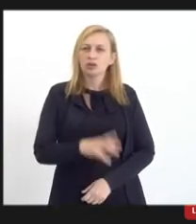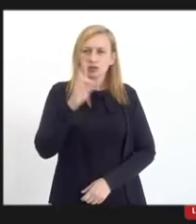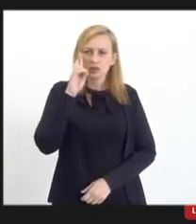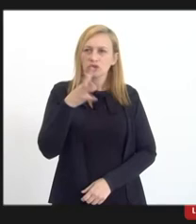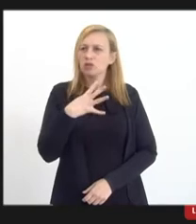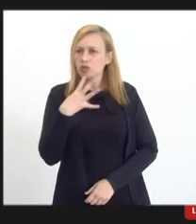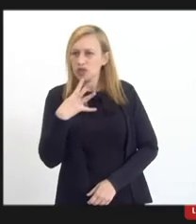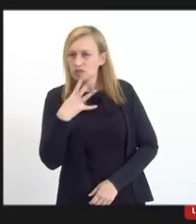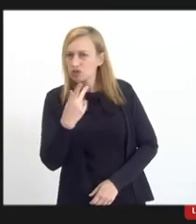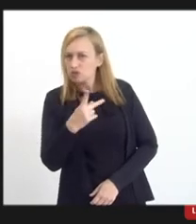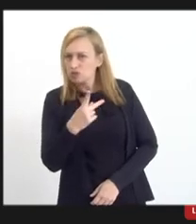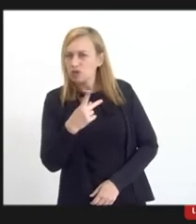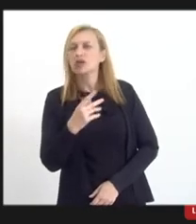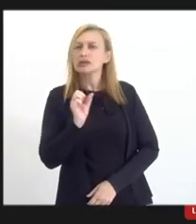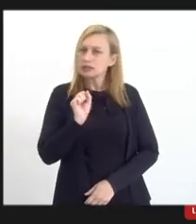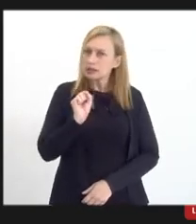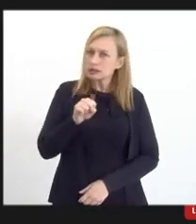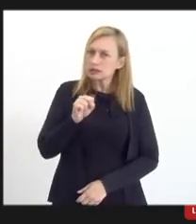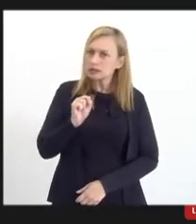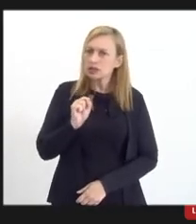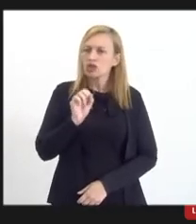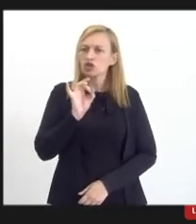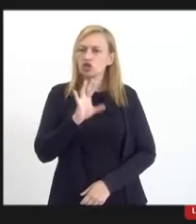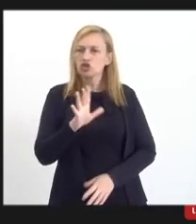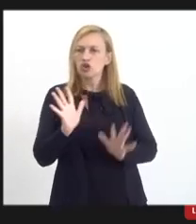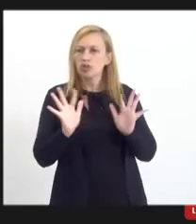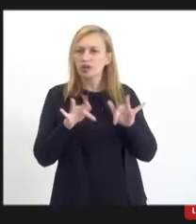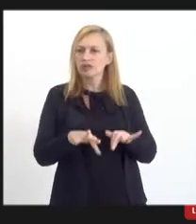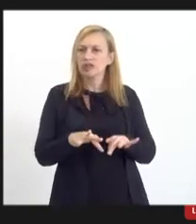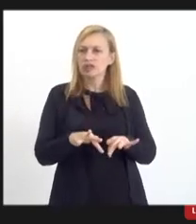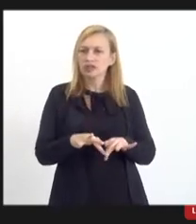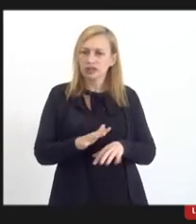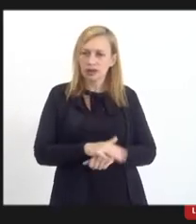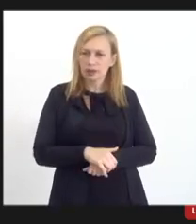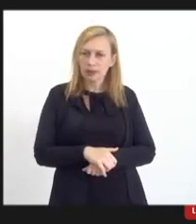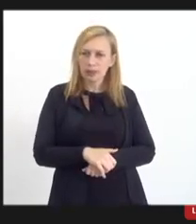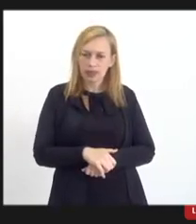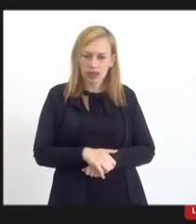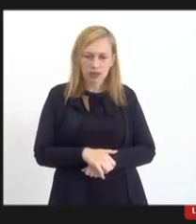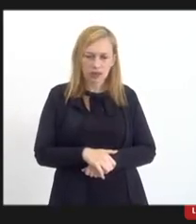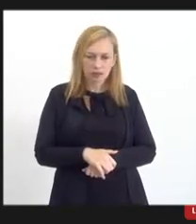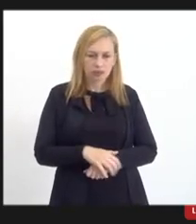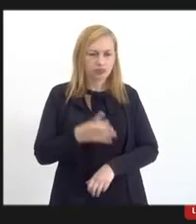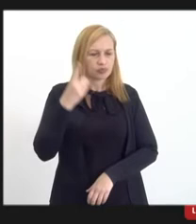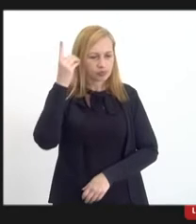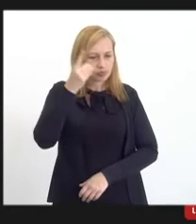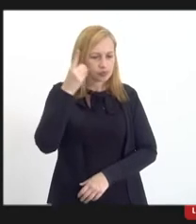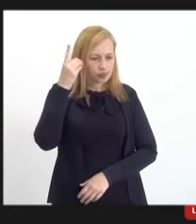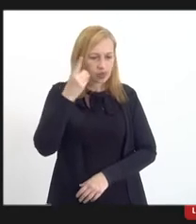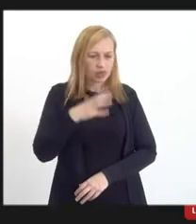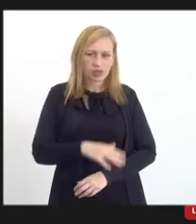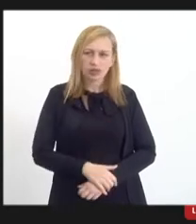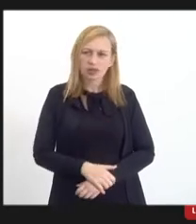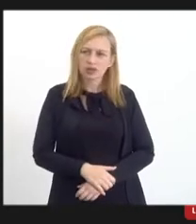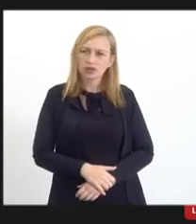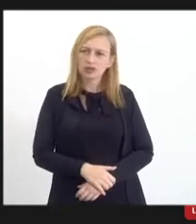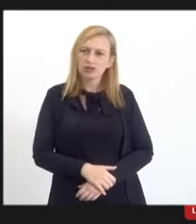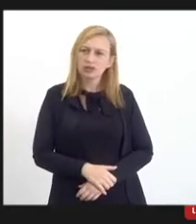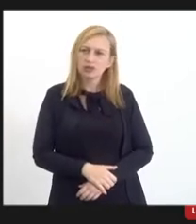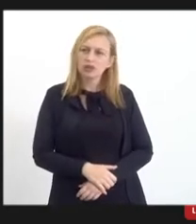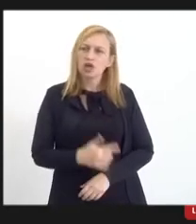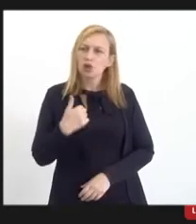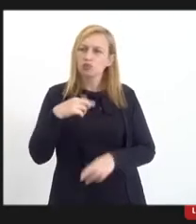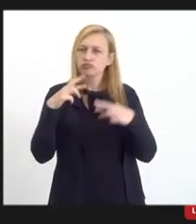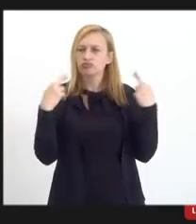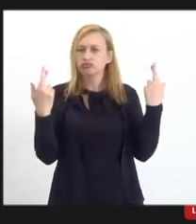Sim, é de meu contato. É só para fazer o esclarecimento quando o senhor, o deputado, pediu para que a gente passe, eu fiz uma